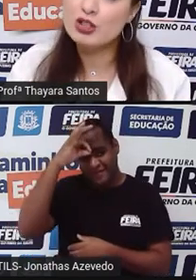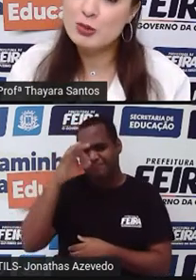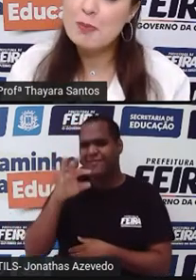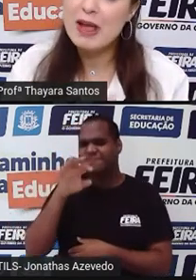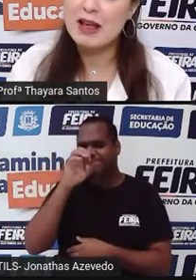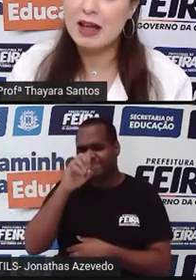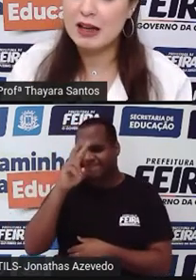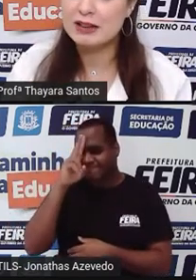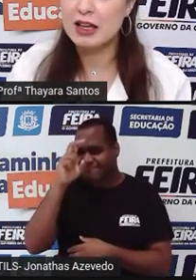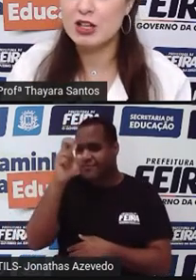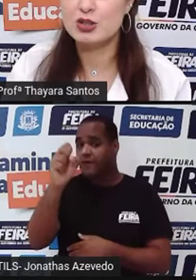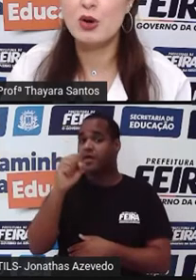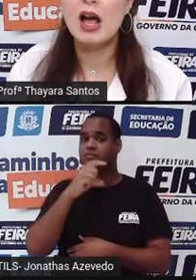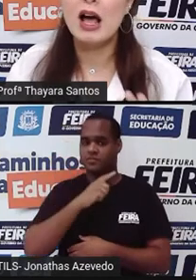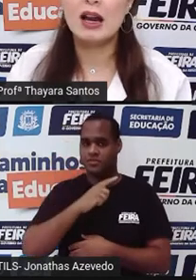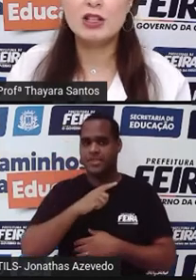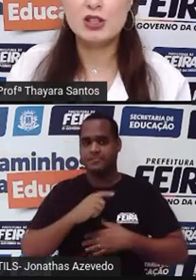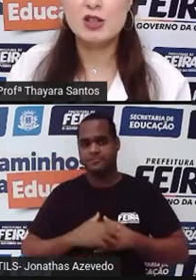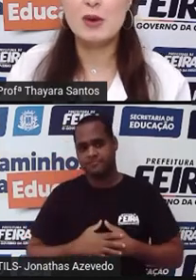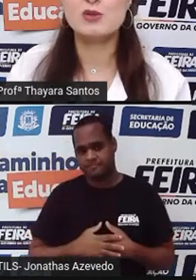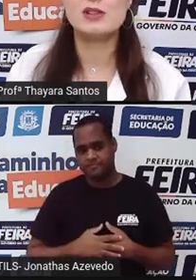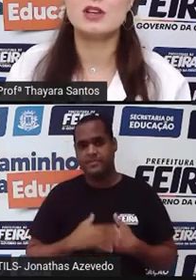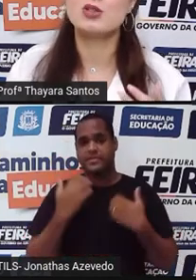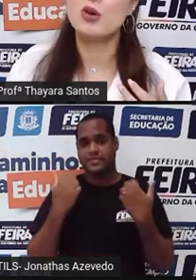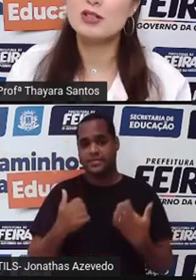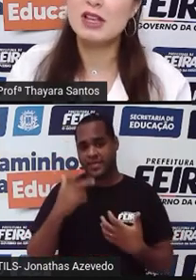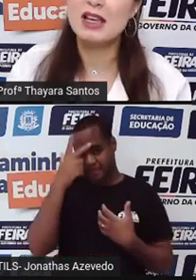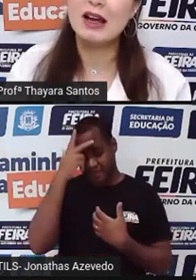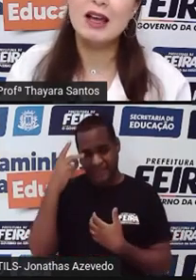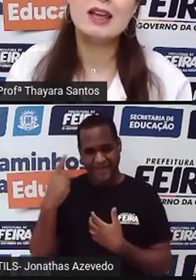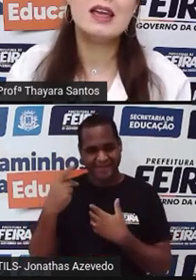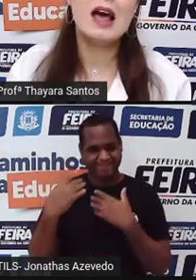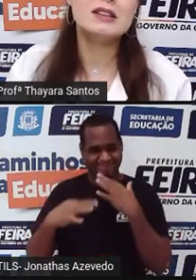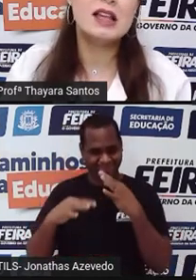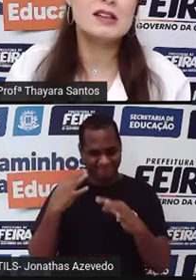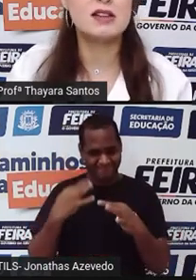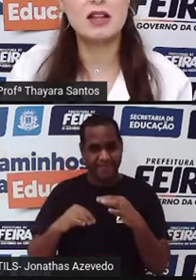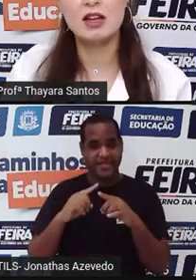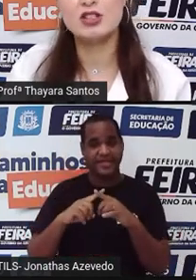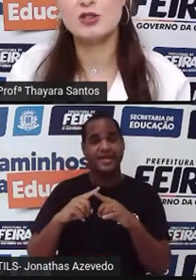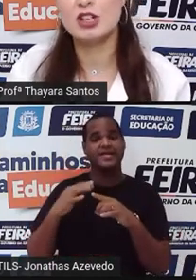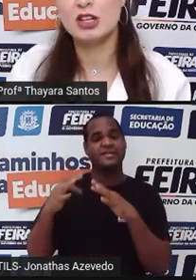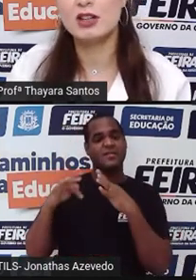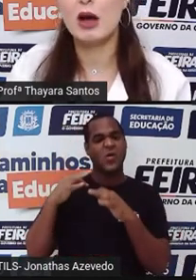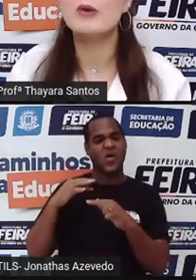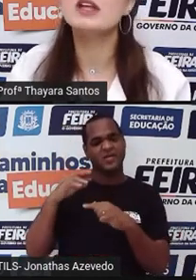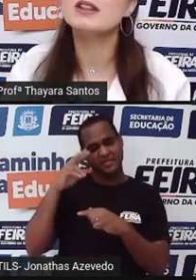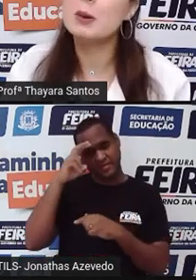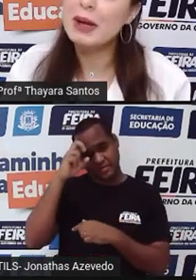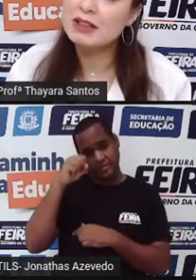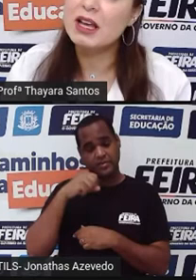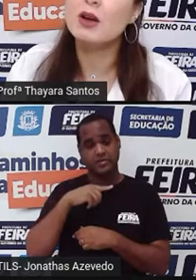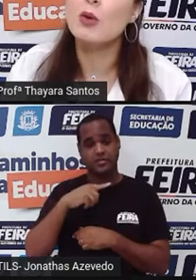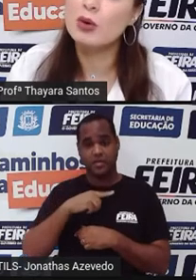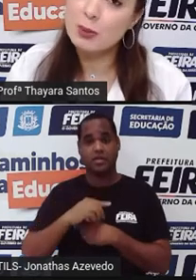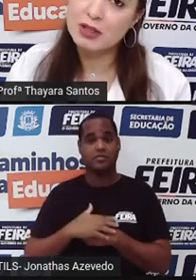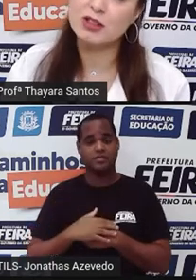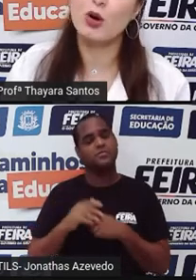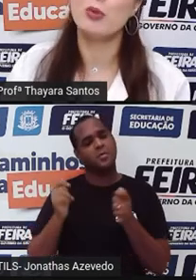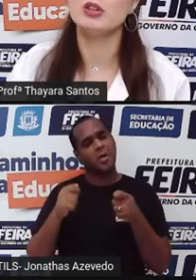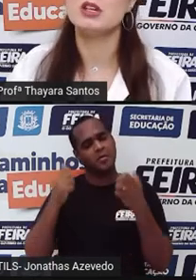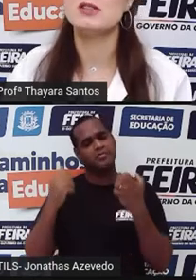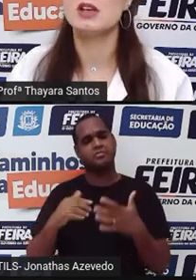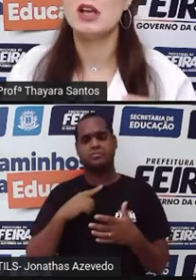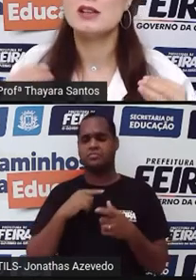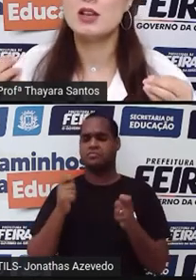forte, bem característico. Além disso, a pessoa sente coceira e ardência na região genital. E também tem cura pra